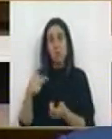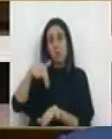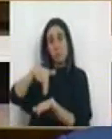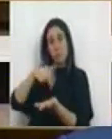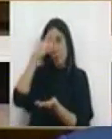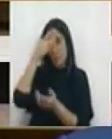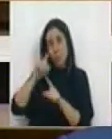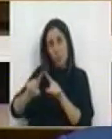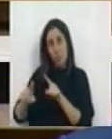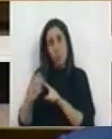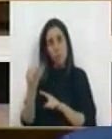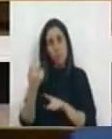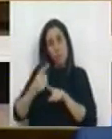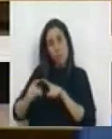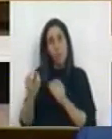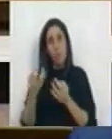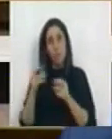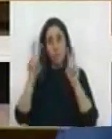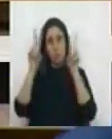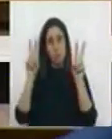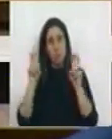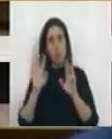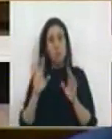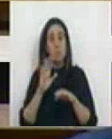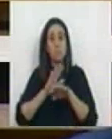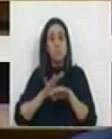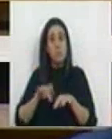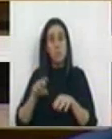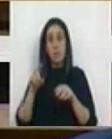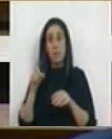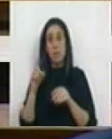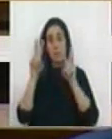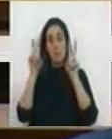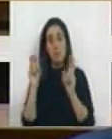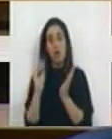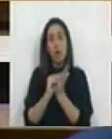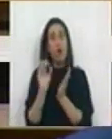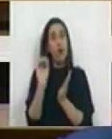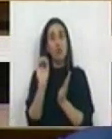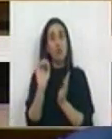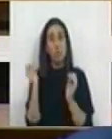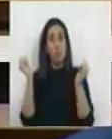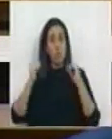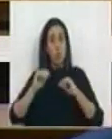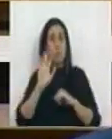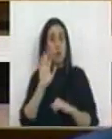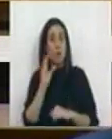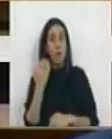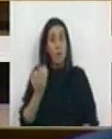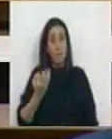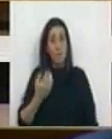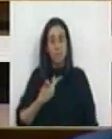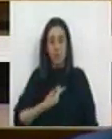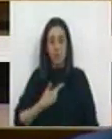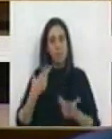posição, houve uma divergência relativamente a essa matéria e, por isso, essa matéria não constou do acordo. Há, no entanto, a